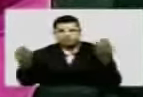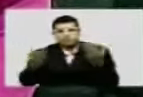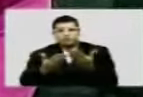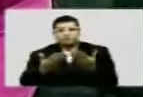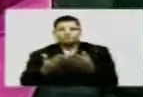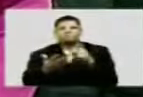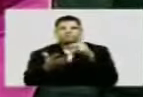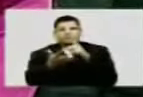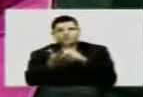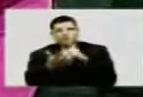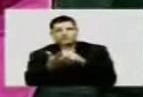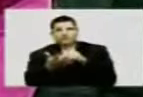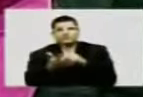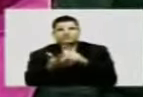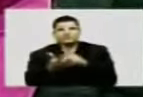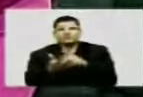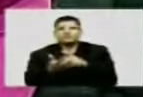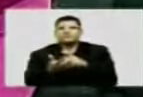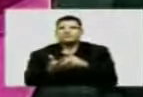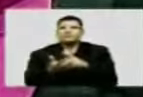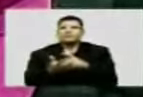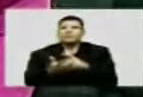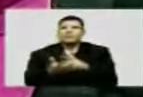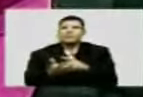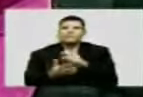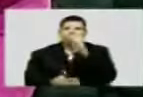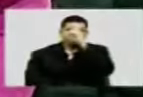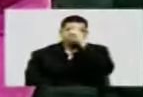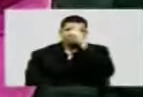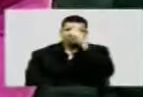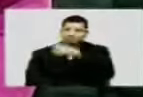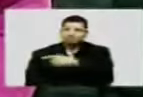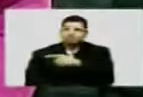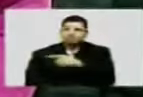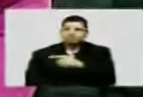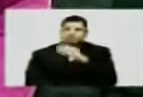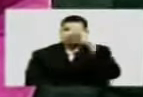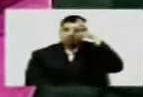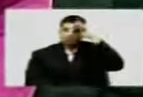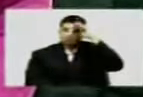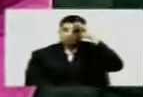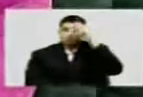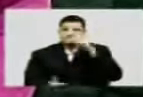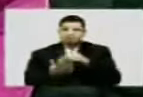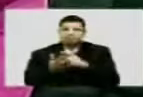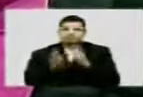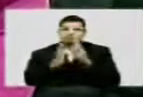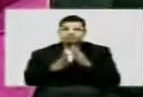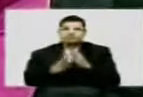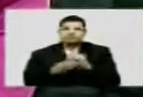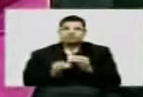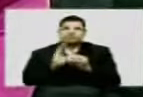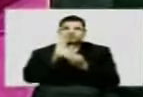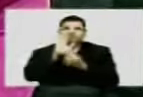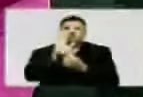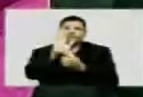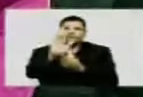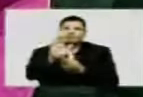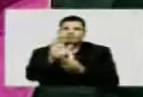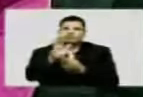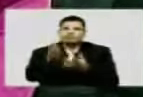hoje, realmente, o hospital ali do exército, né, é o que socorre.